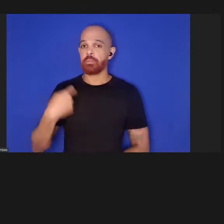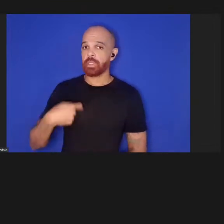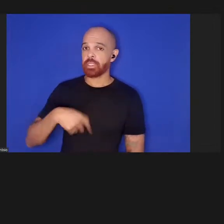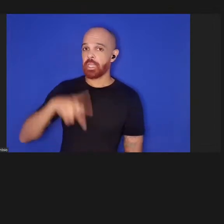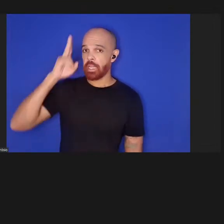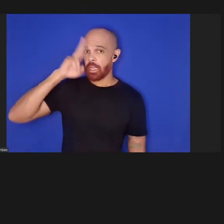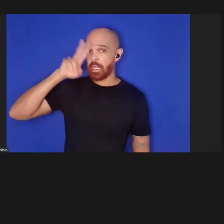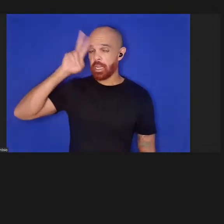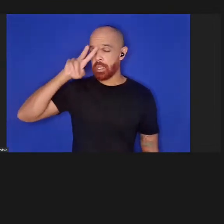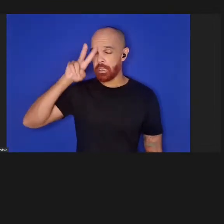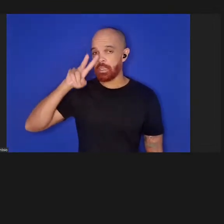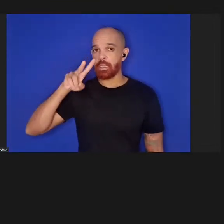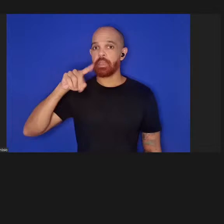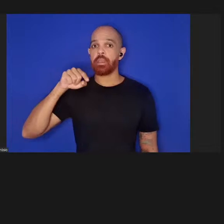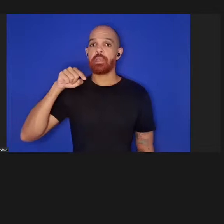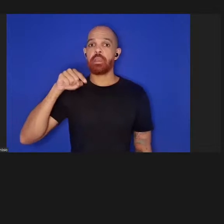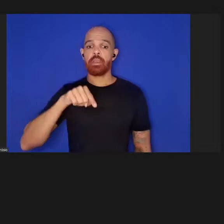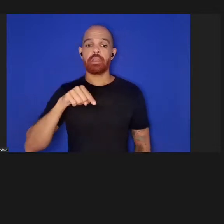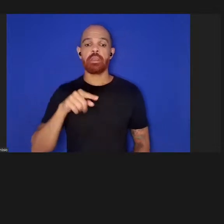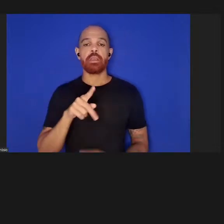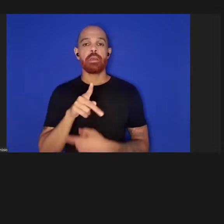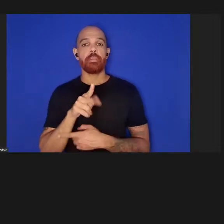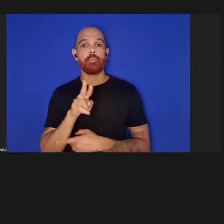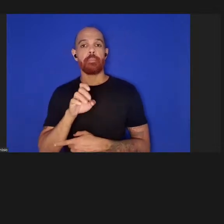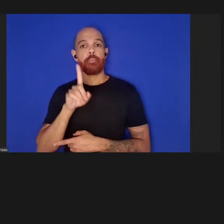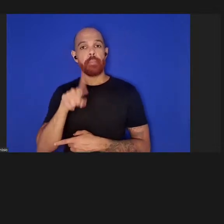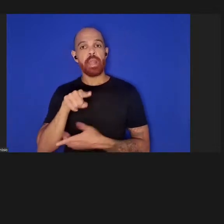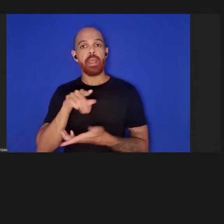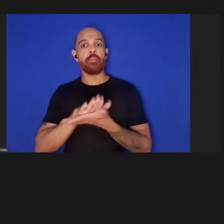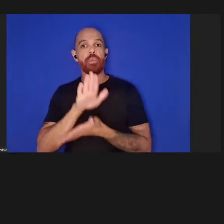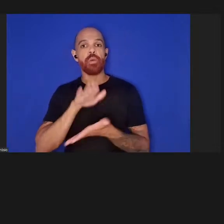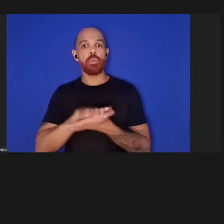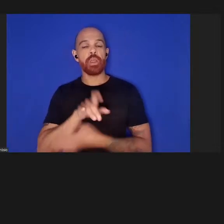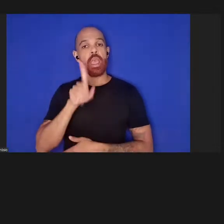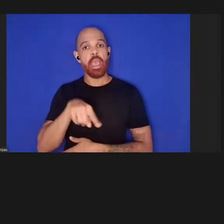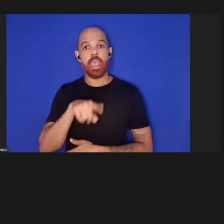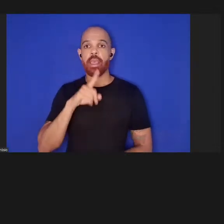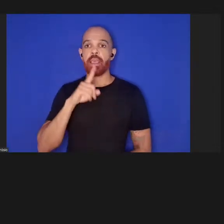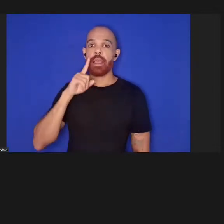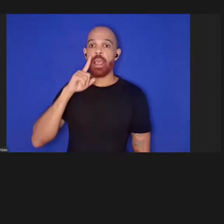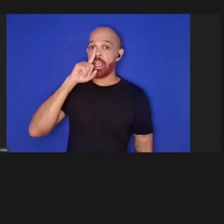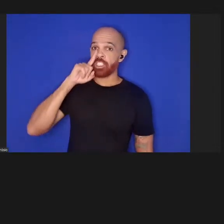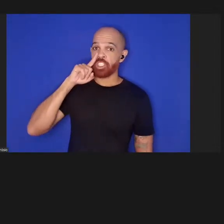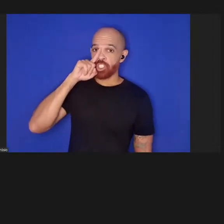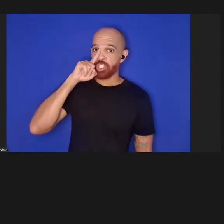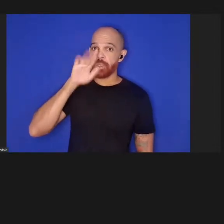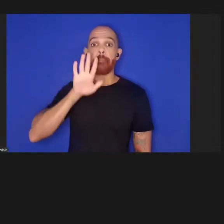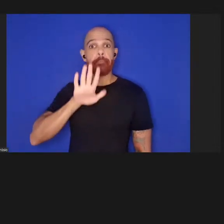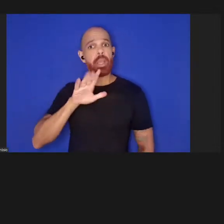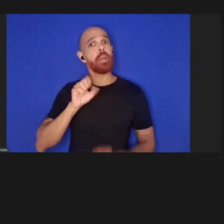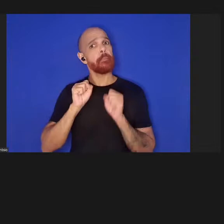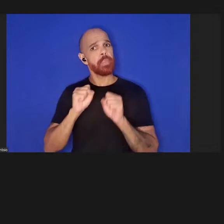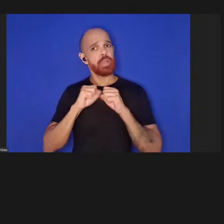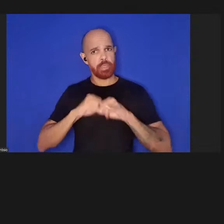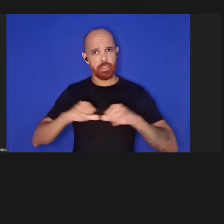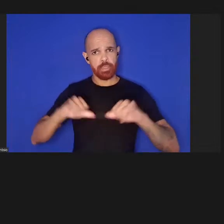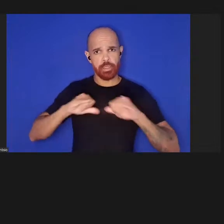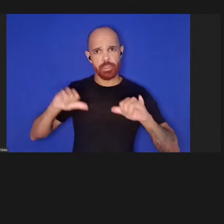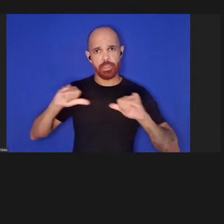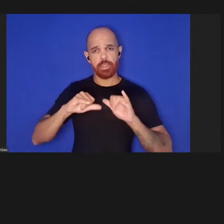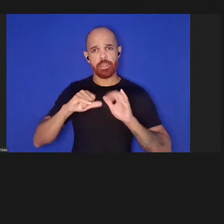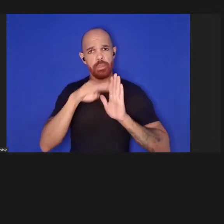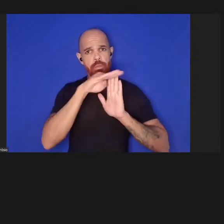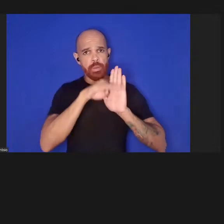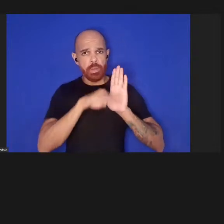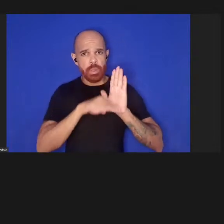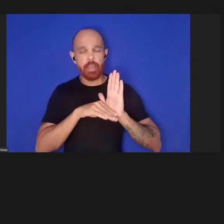que as pré-publicações são por definição arriscadas mas podem conter informações que tem que